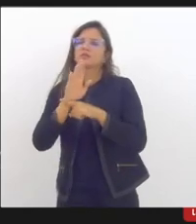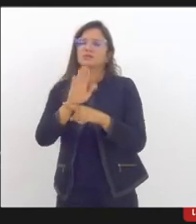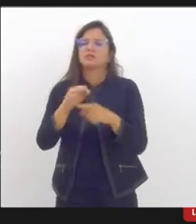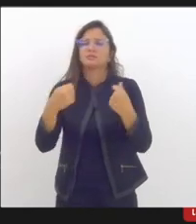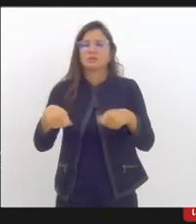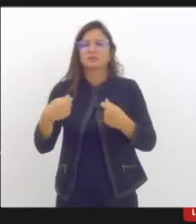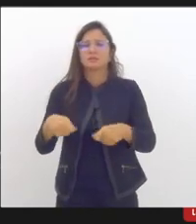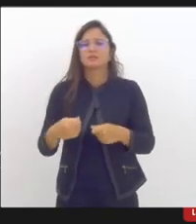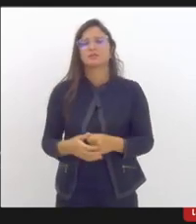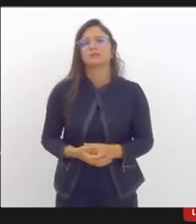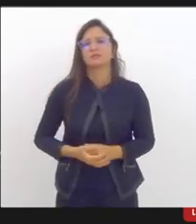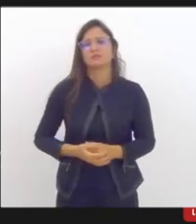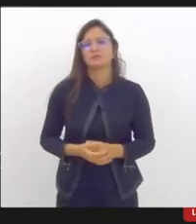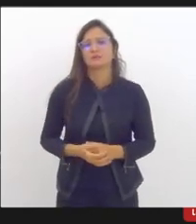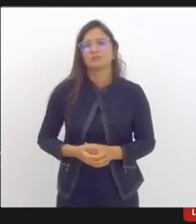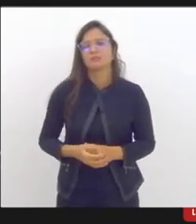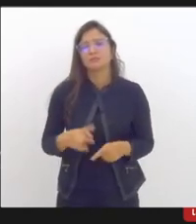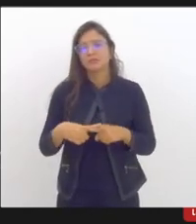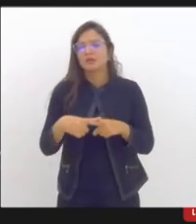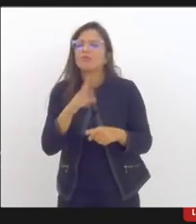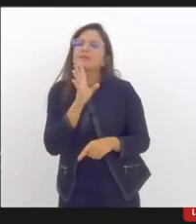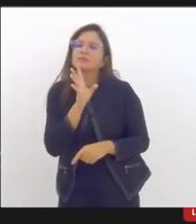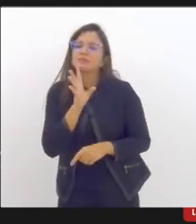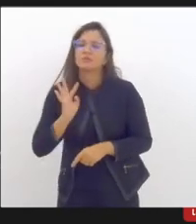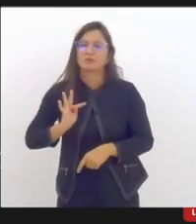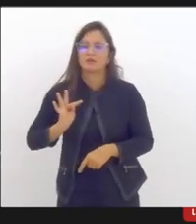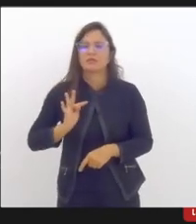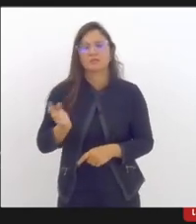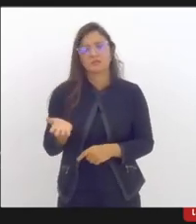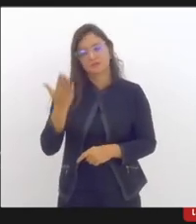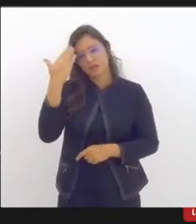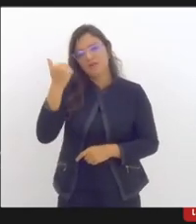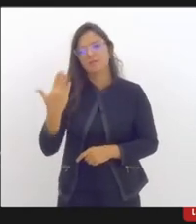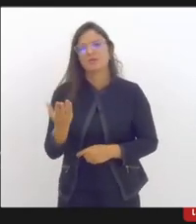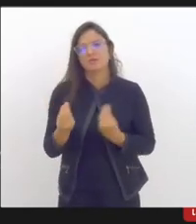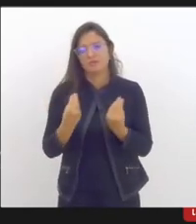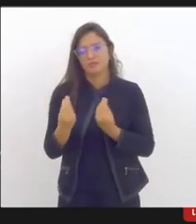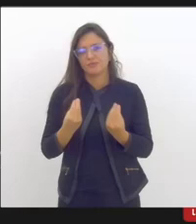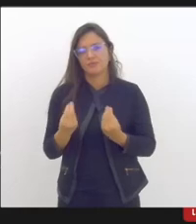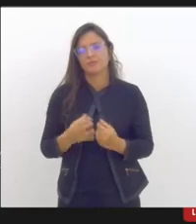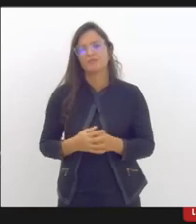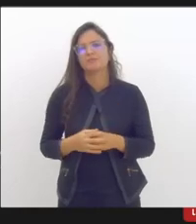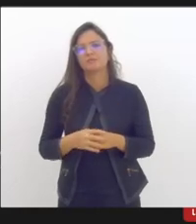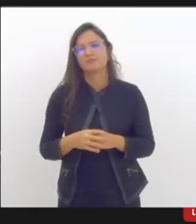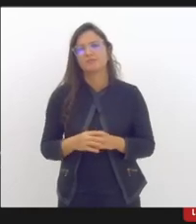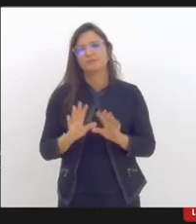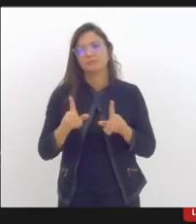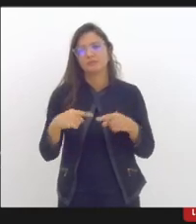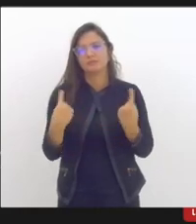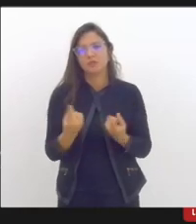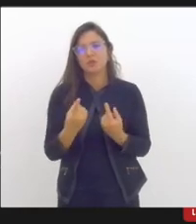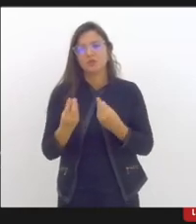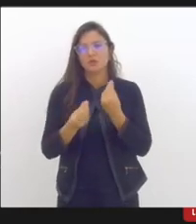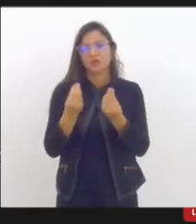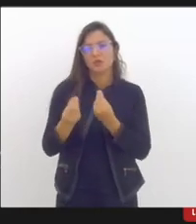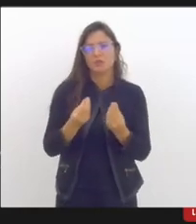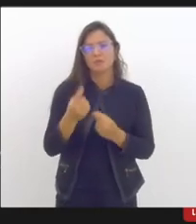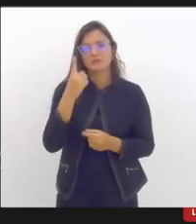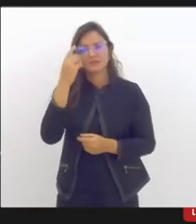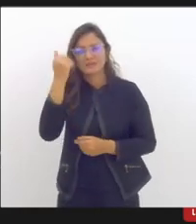né? A partir do seu conhecimento técnico. Então, para além da temática da busca ativa, sabendo que o profissional não pode